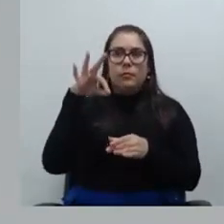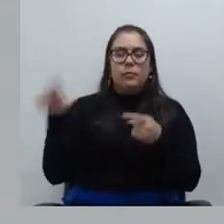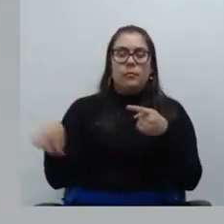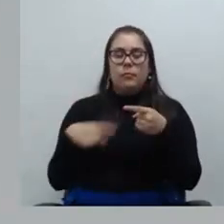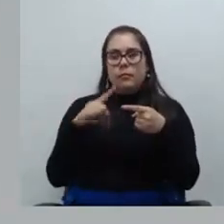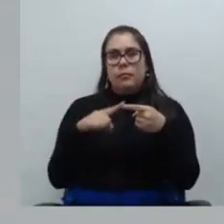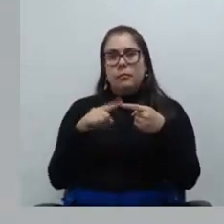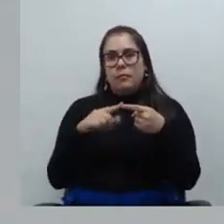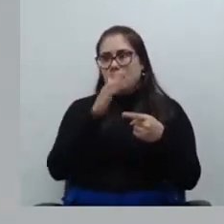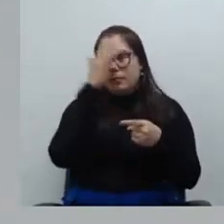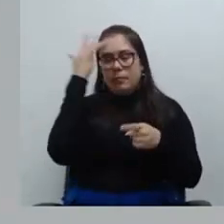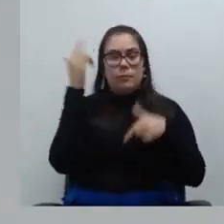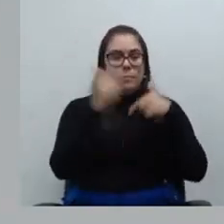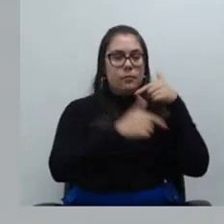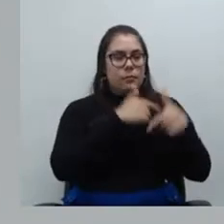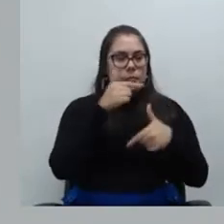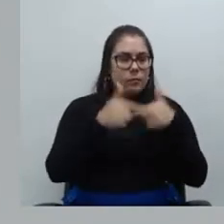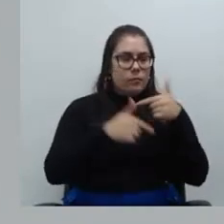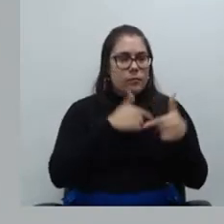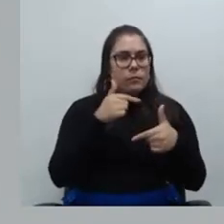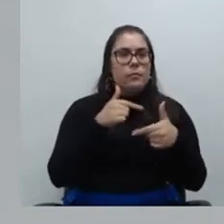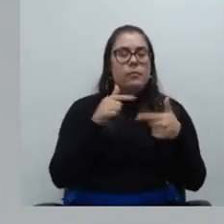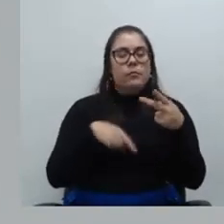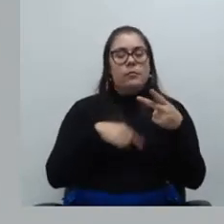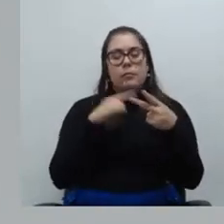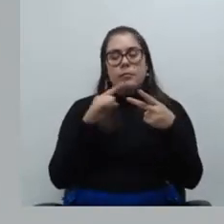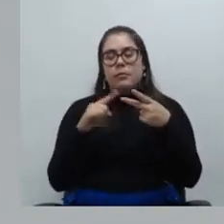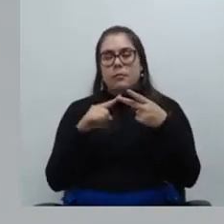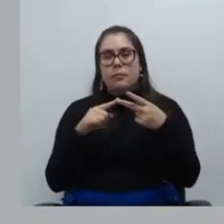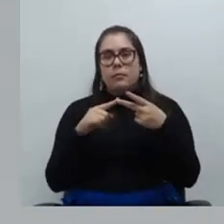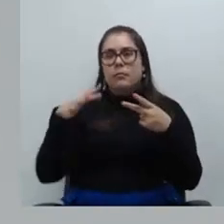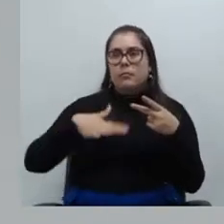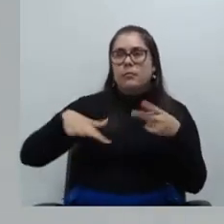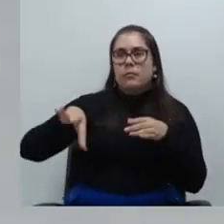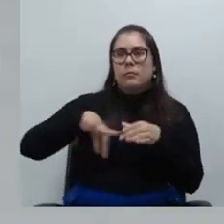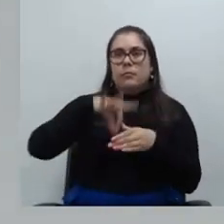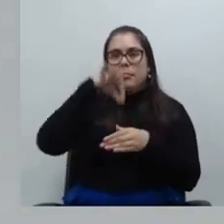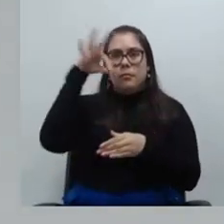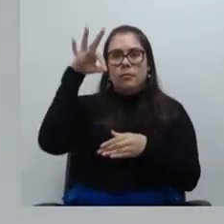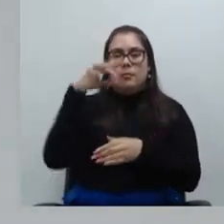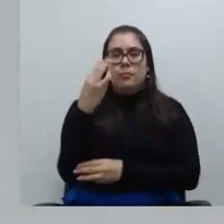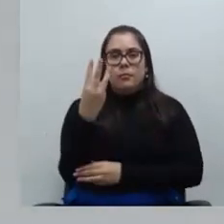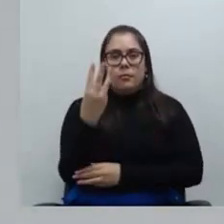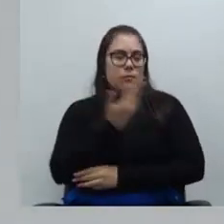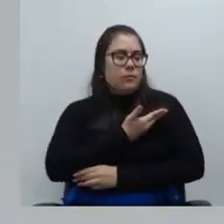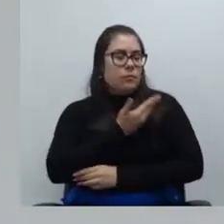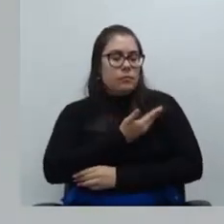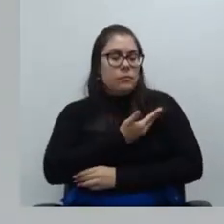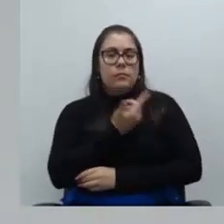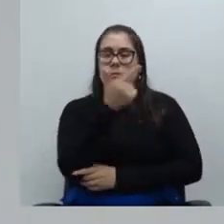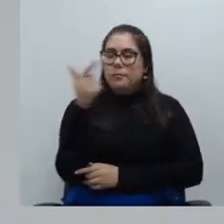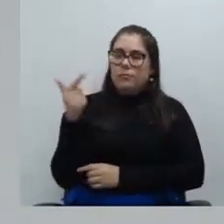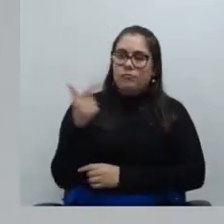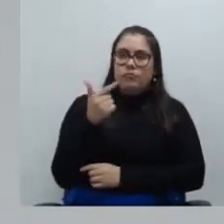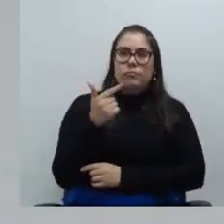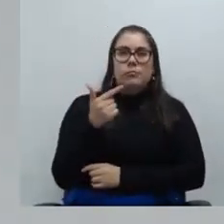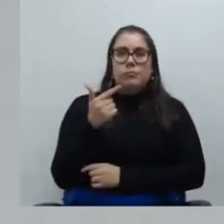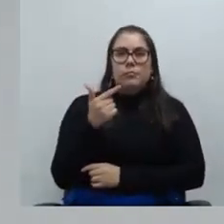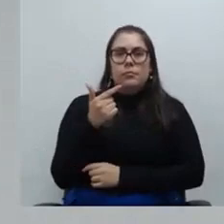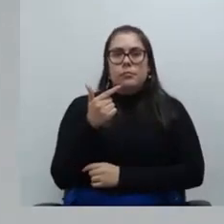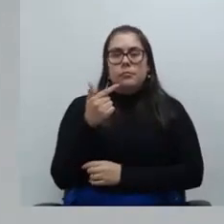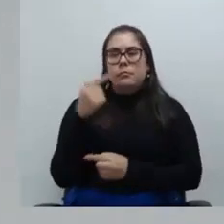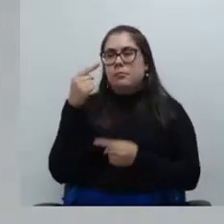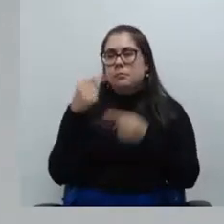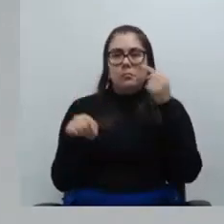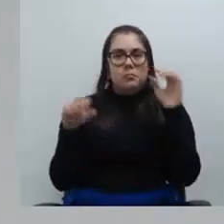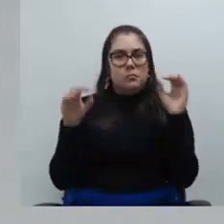preferência é de quem faz atividade do decrim da execução segundo eles vão no geral no sorteio então são três colegas a gente não viu nesse ato a